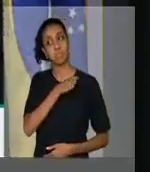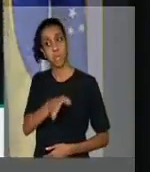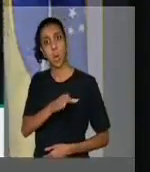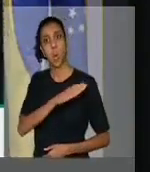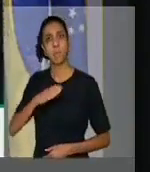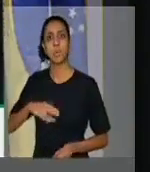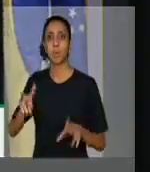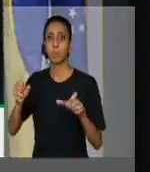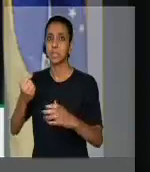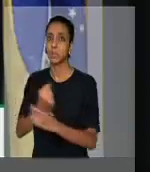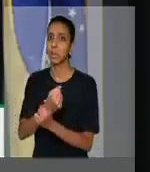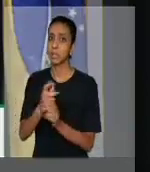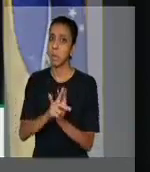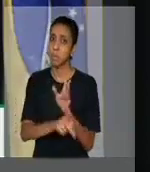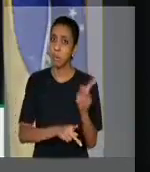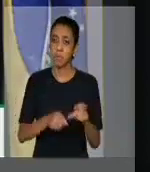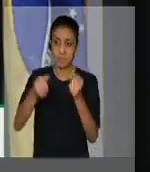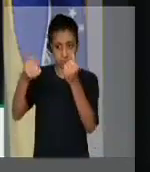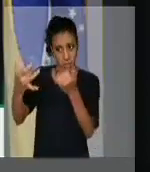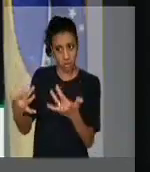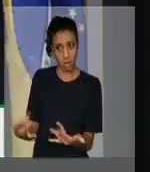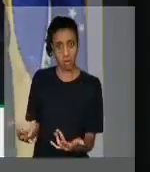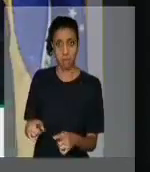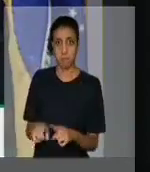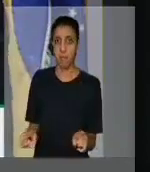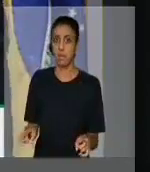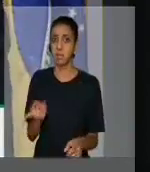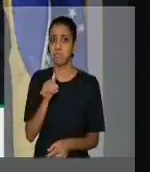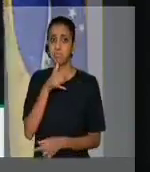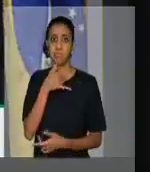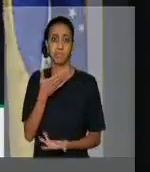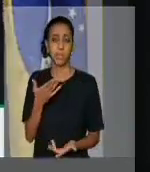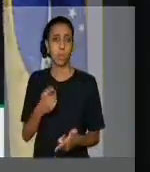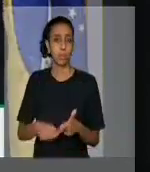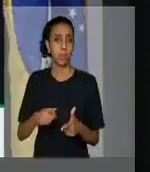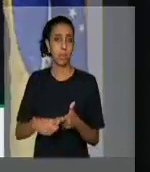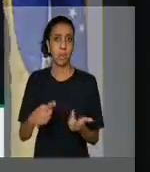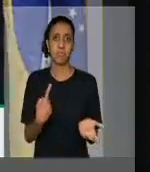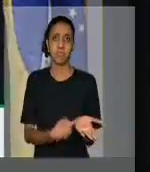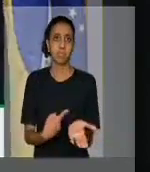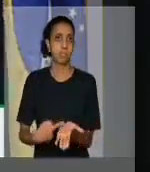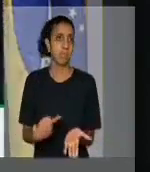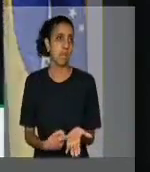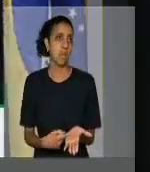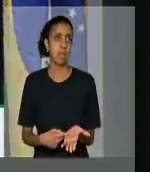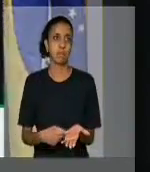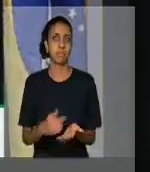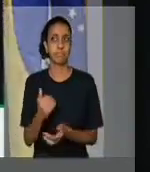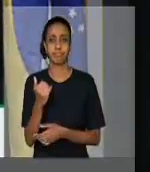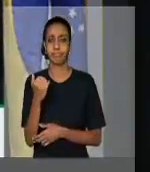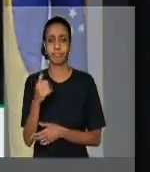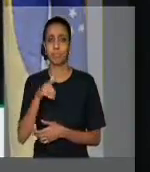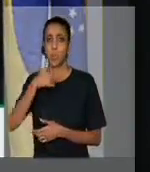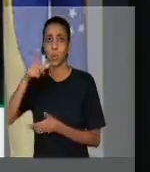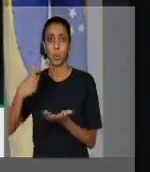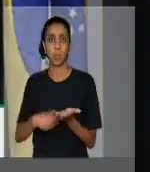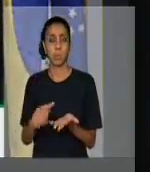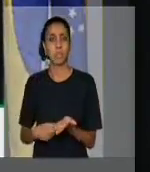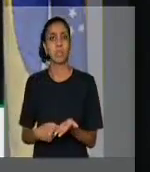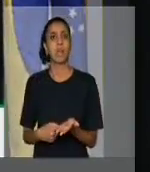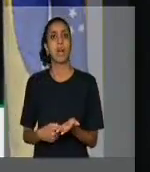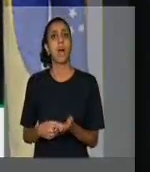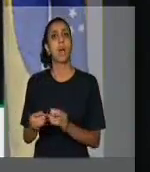para dar explicação. Infelizmente, por problemas de uma agenda externa, nós vamos, transferimos